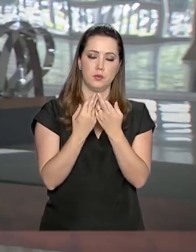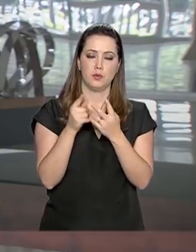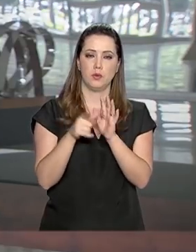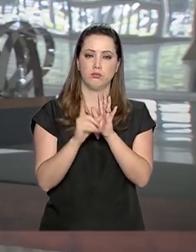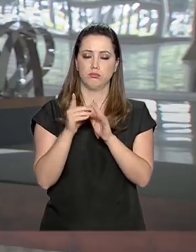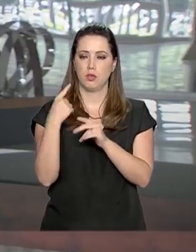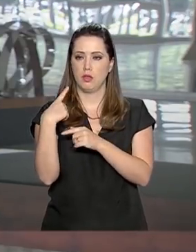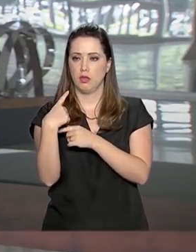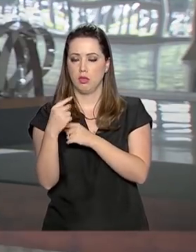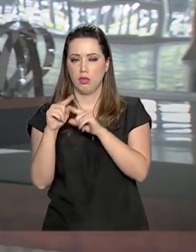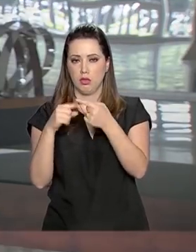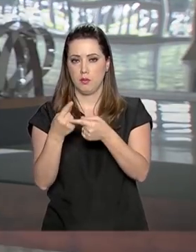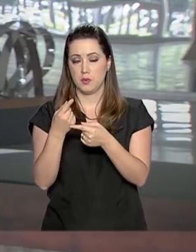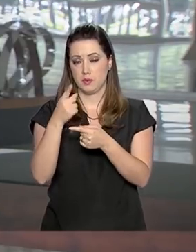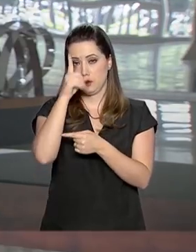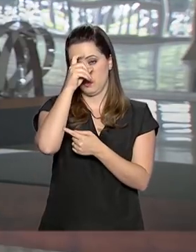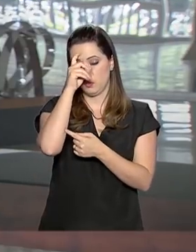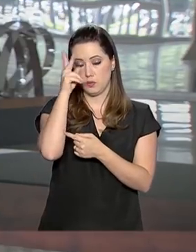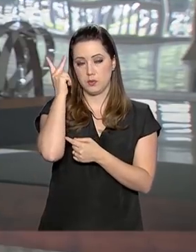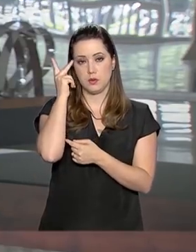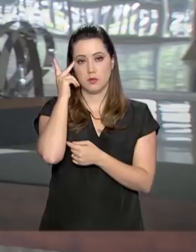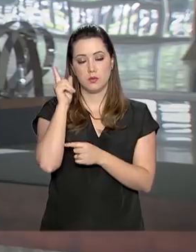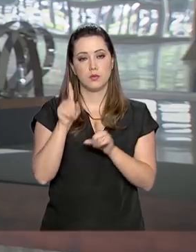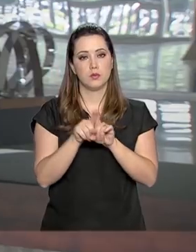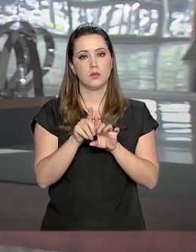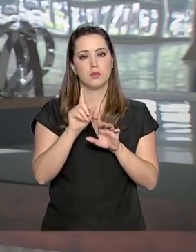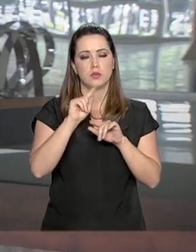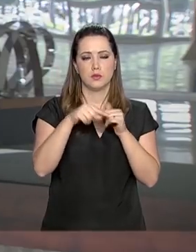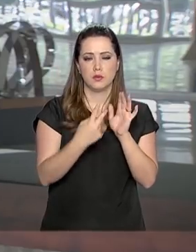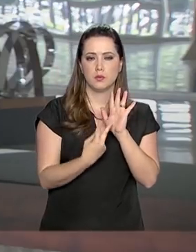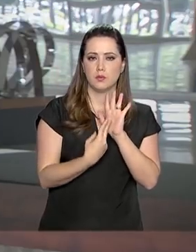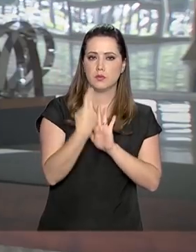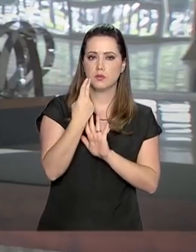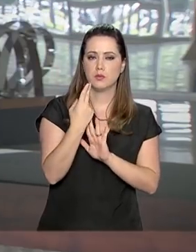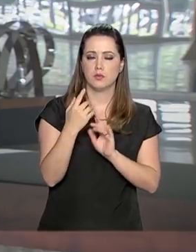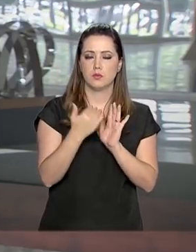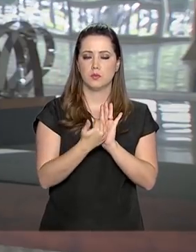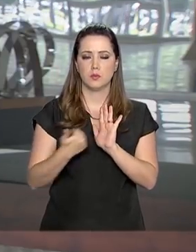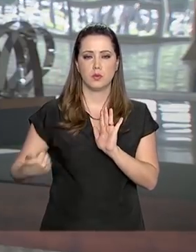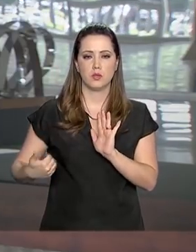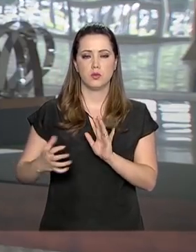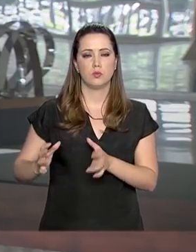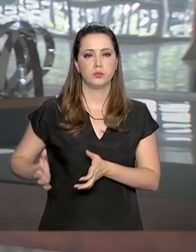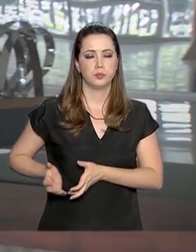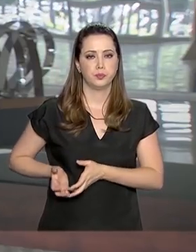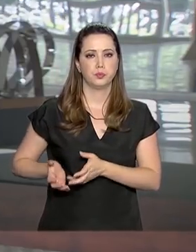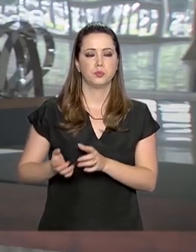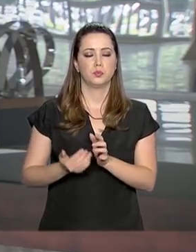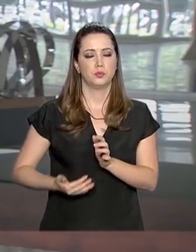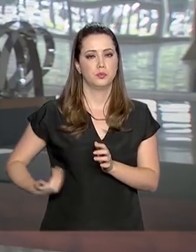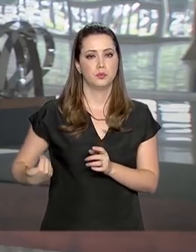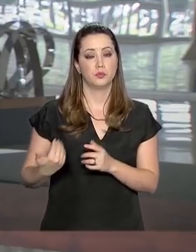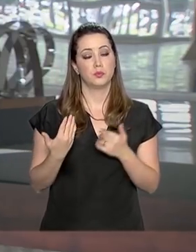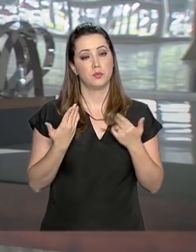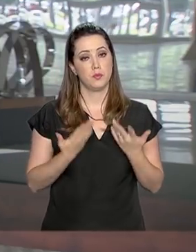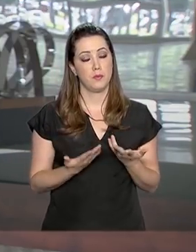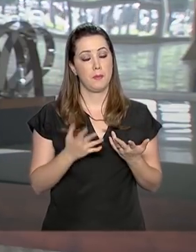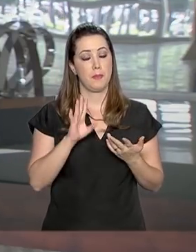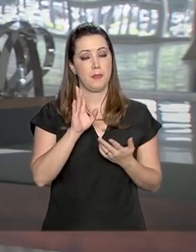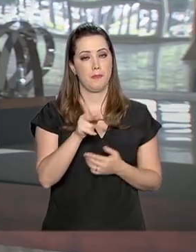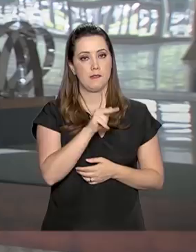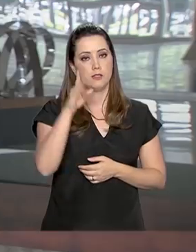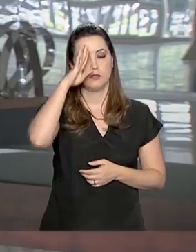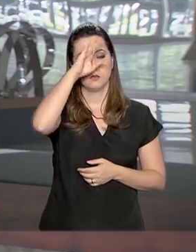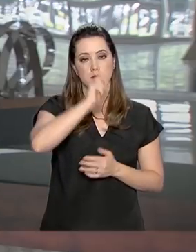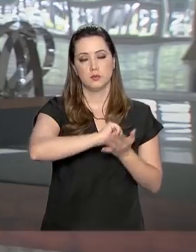do Hospital Albert Einstein, em São Paulo, onde estava se recuperando da cirurgia de retirada da bolsa de colostomia. E Jair